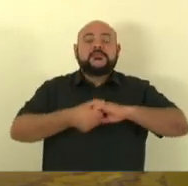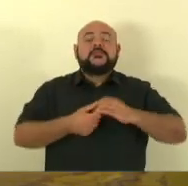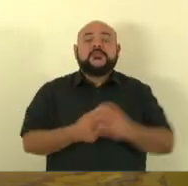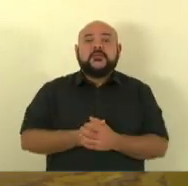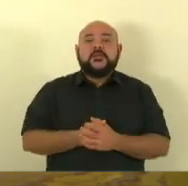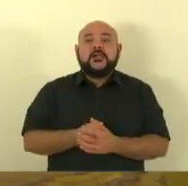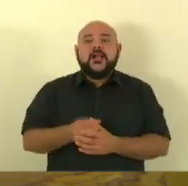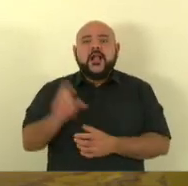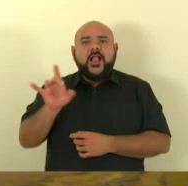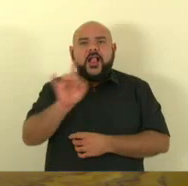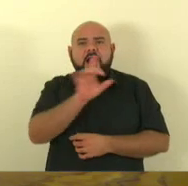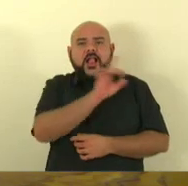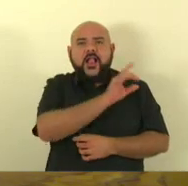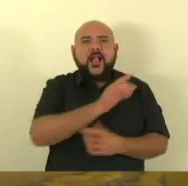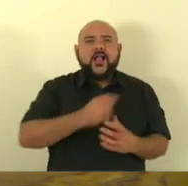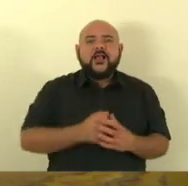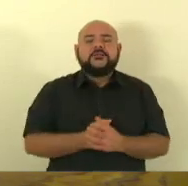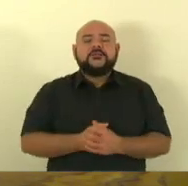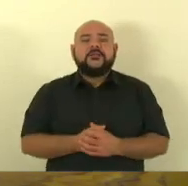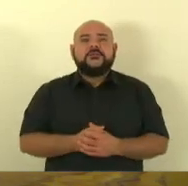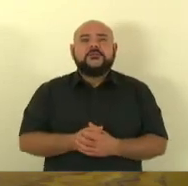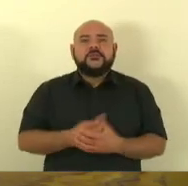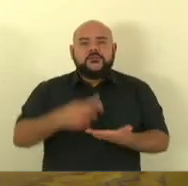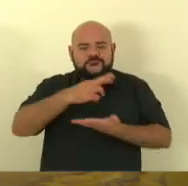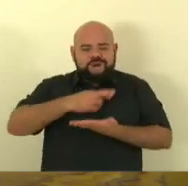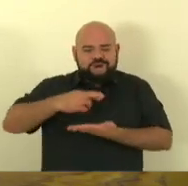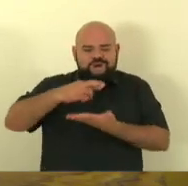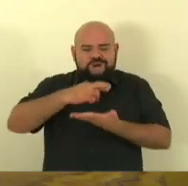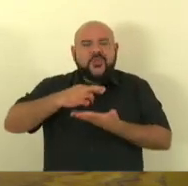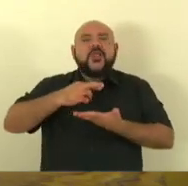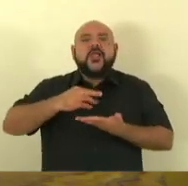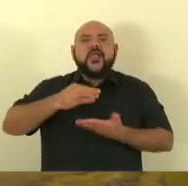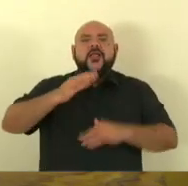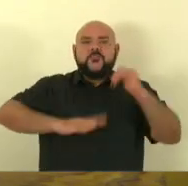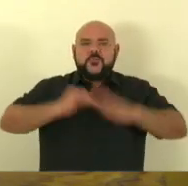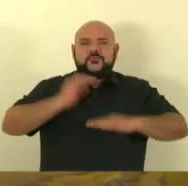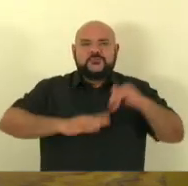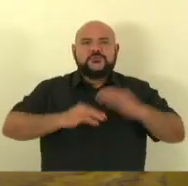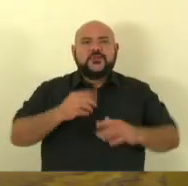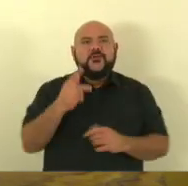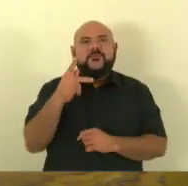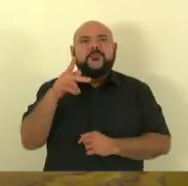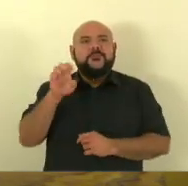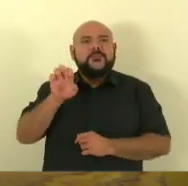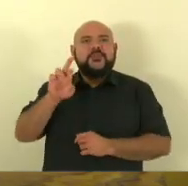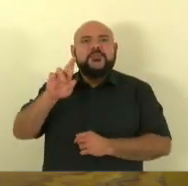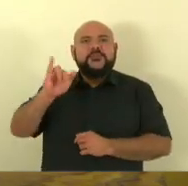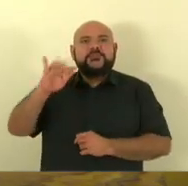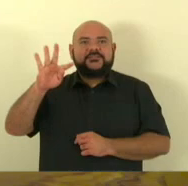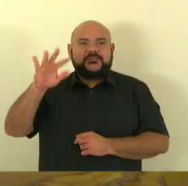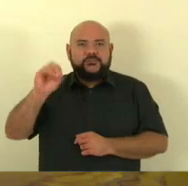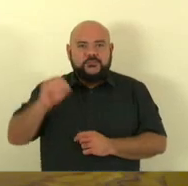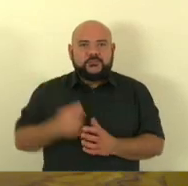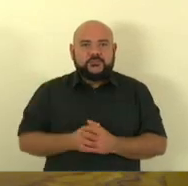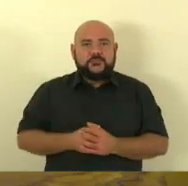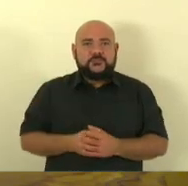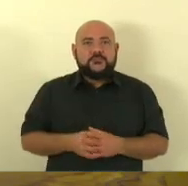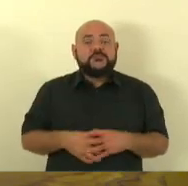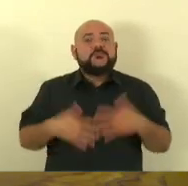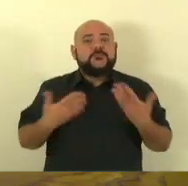valorização convocação luta justa quero dizer que o nosso mandato está à